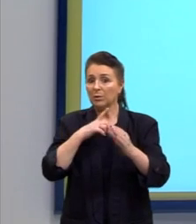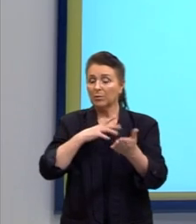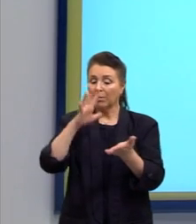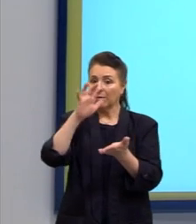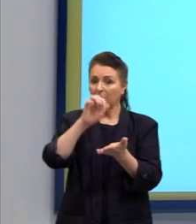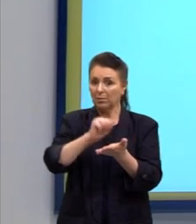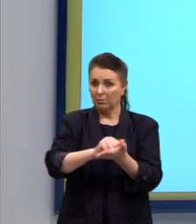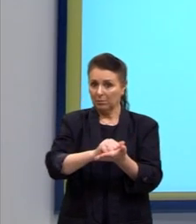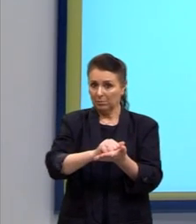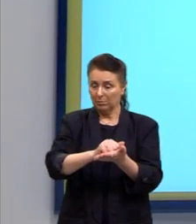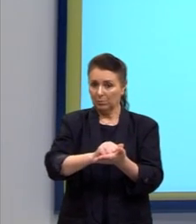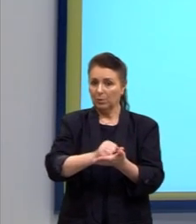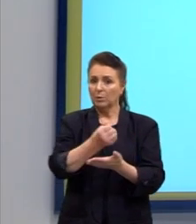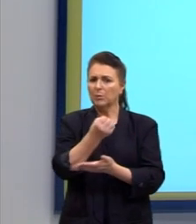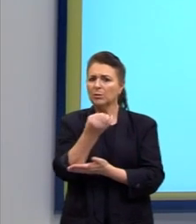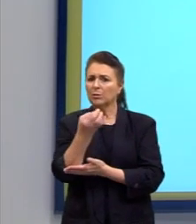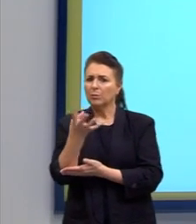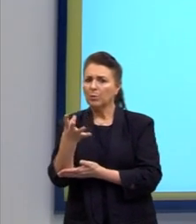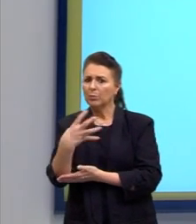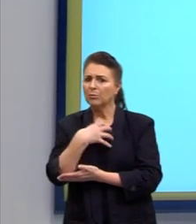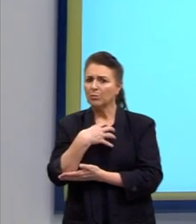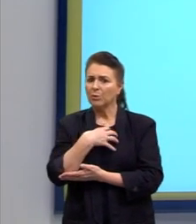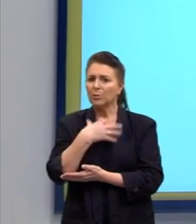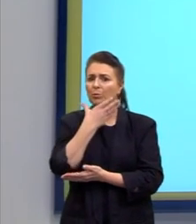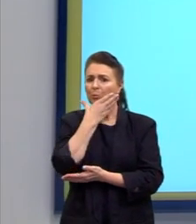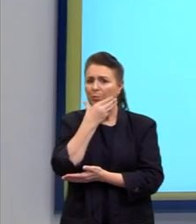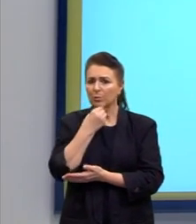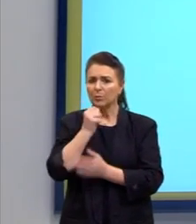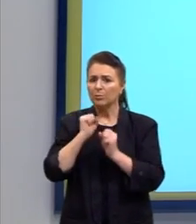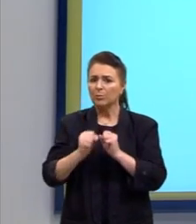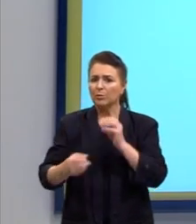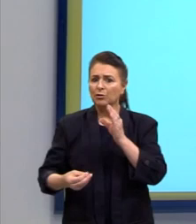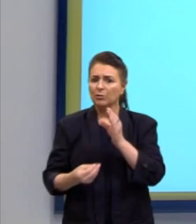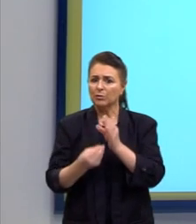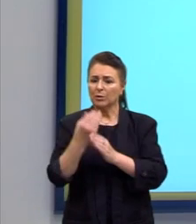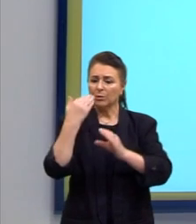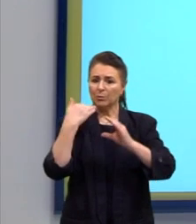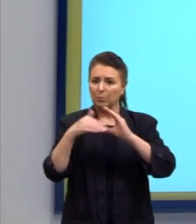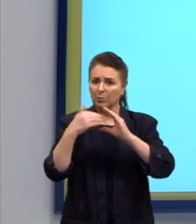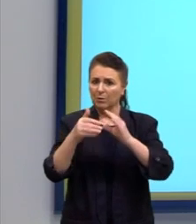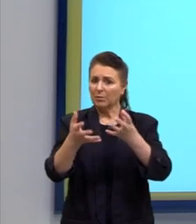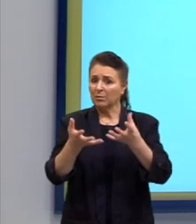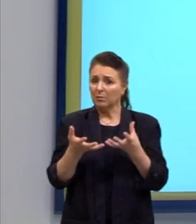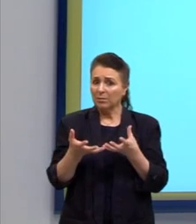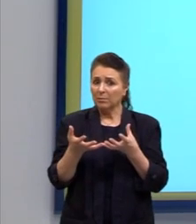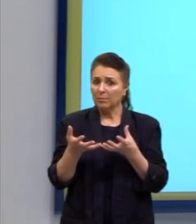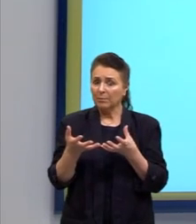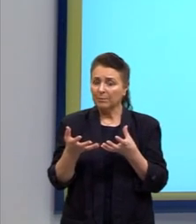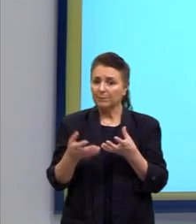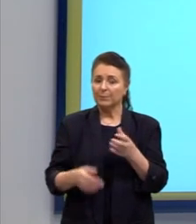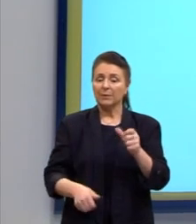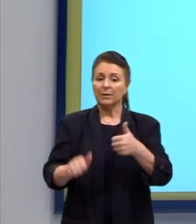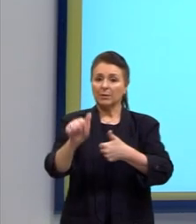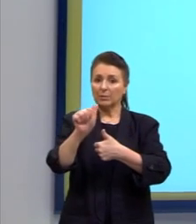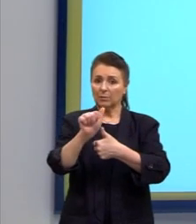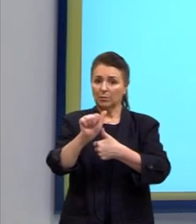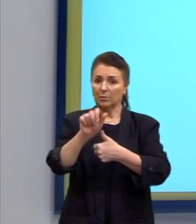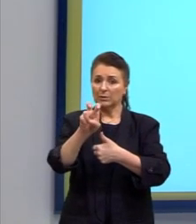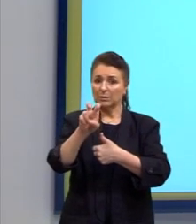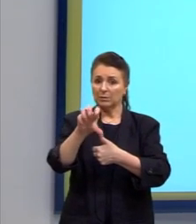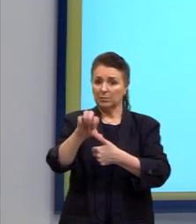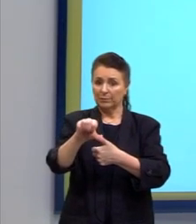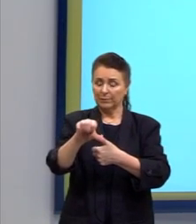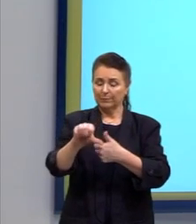De quantas maneiras Eduardo pode criar um e-mail desejado? Letra A, 59.